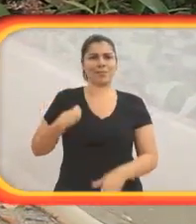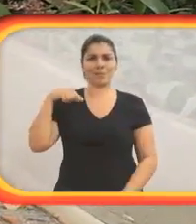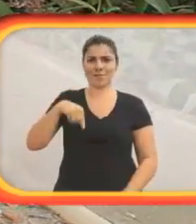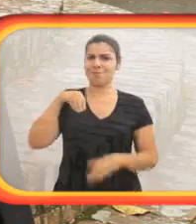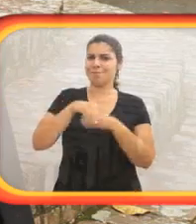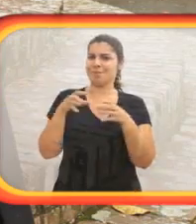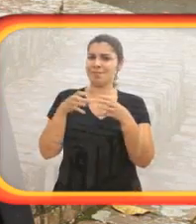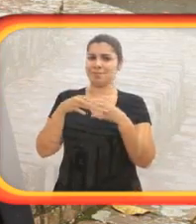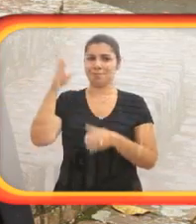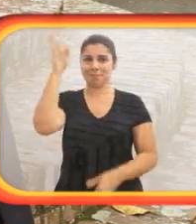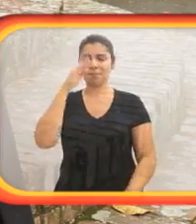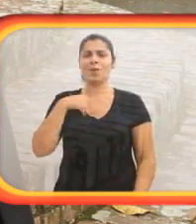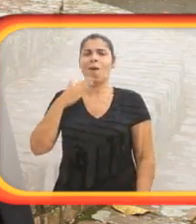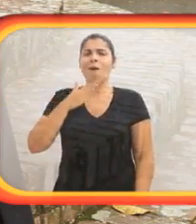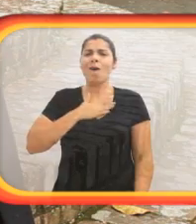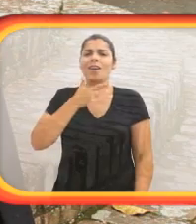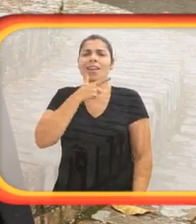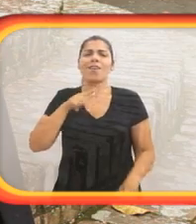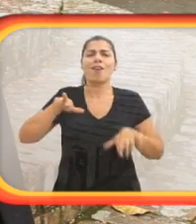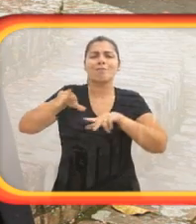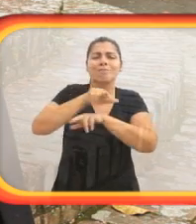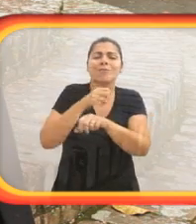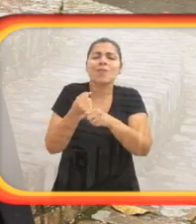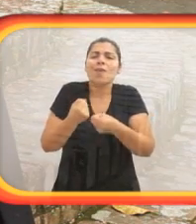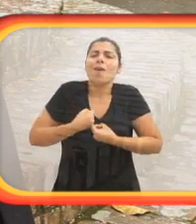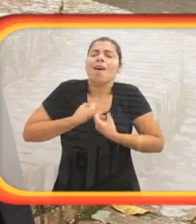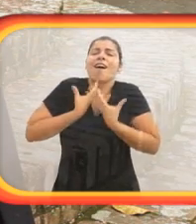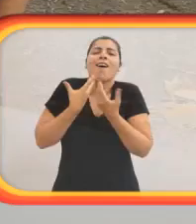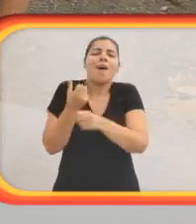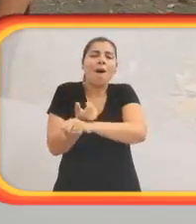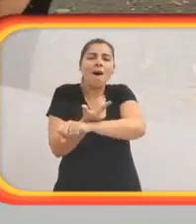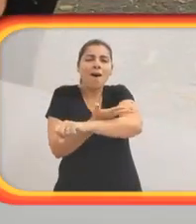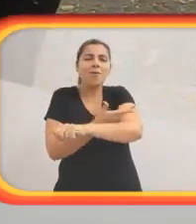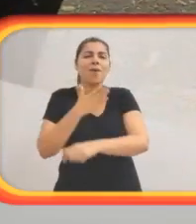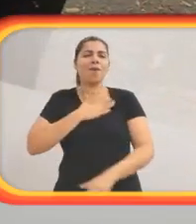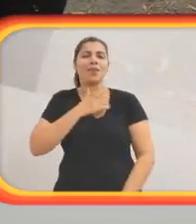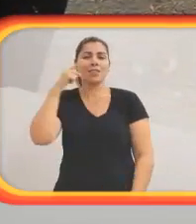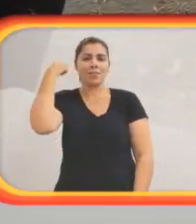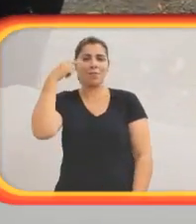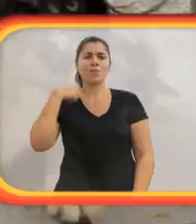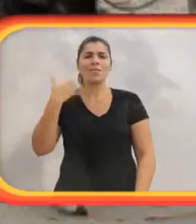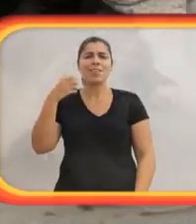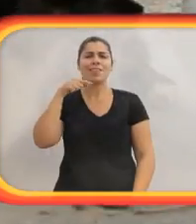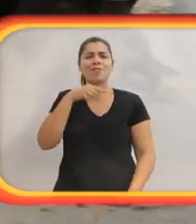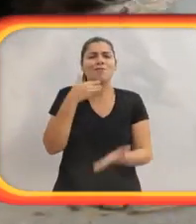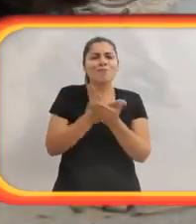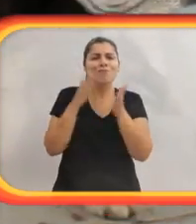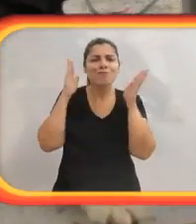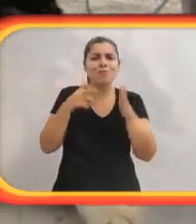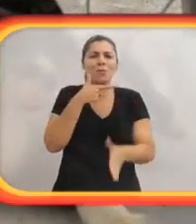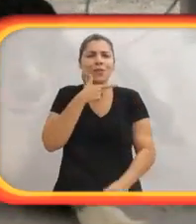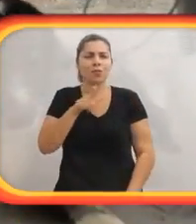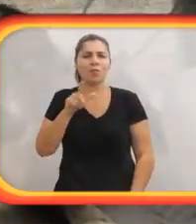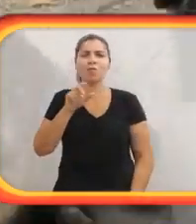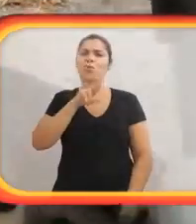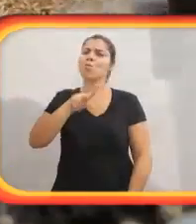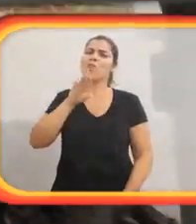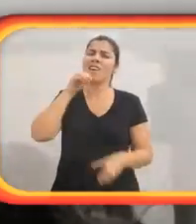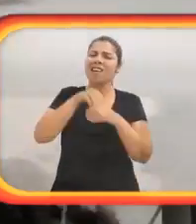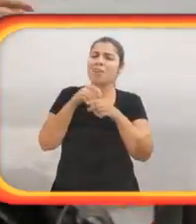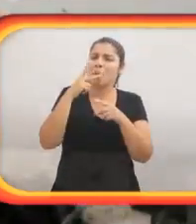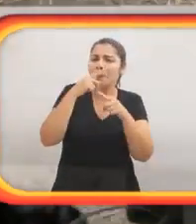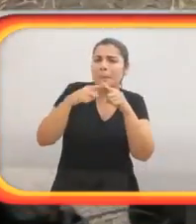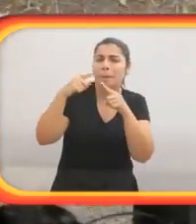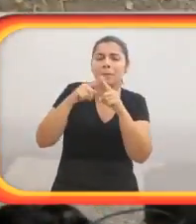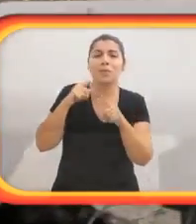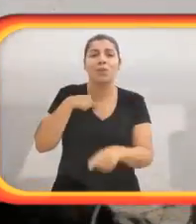agora, agora estou no mestrado e atualmente fazendo intercâmbio aqui no Brasil. Eu gosto de línguas românicas.